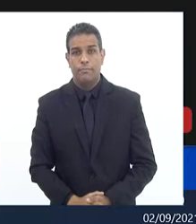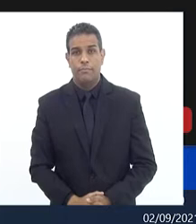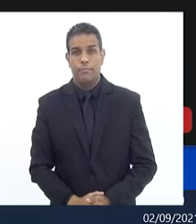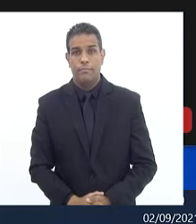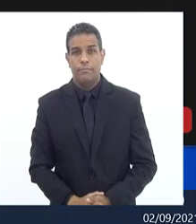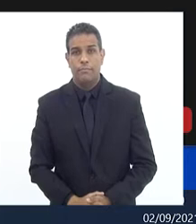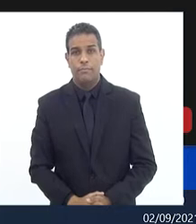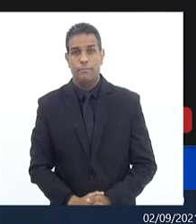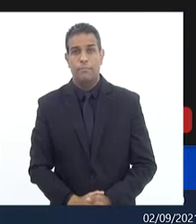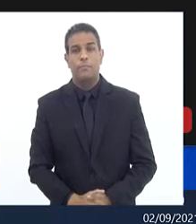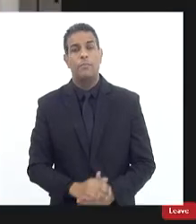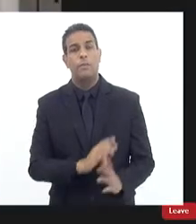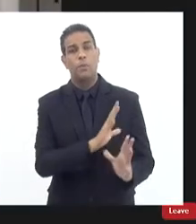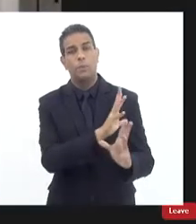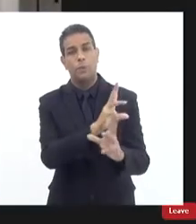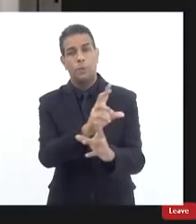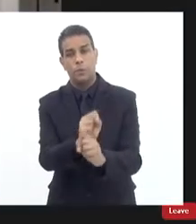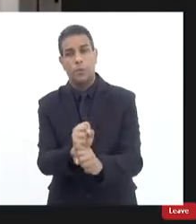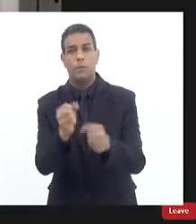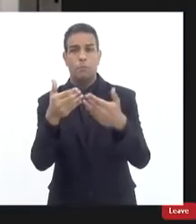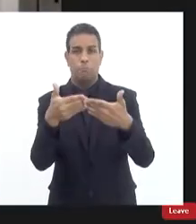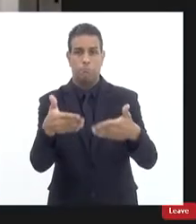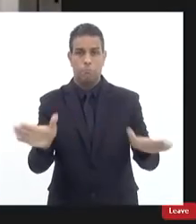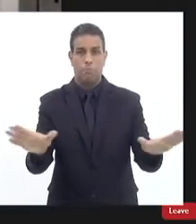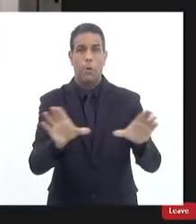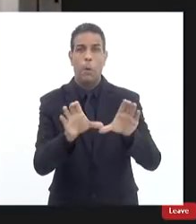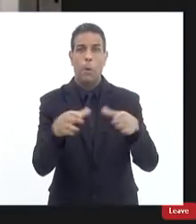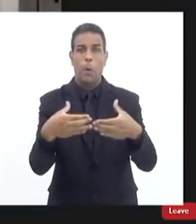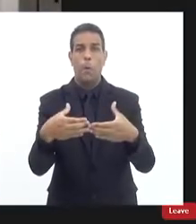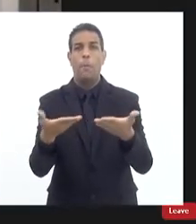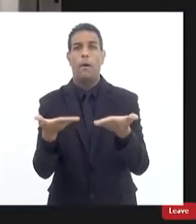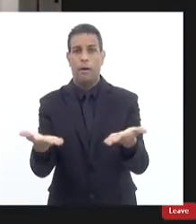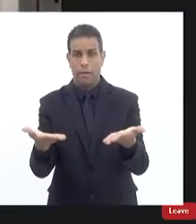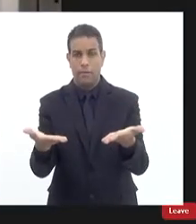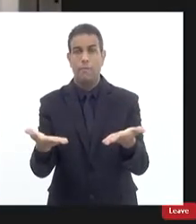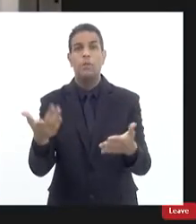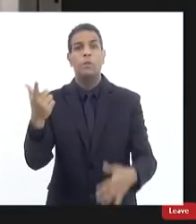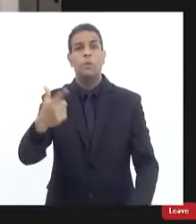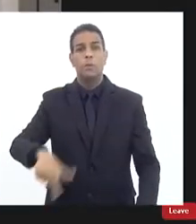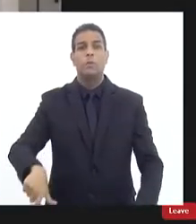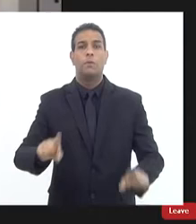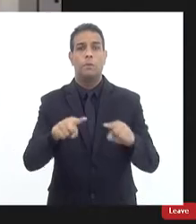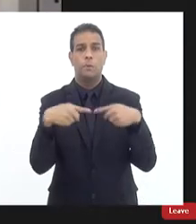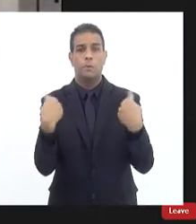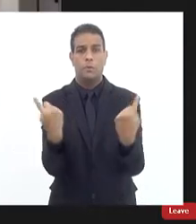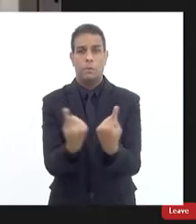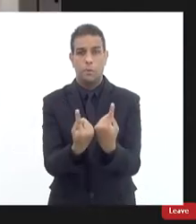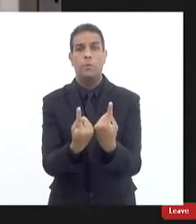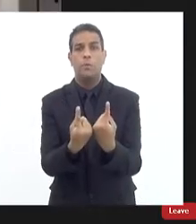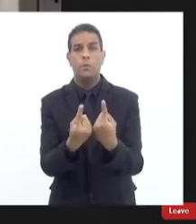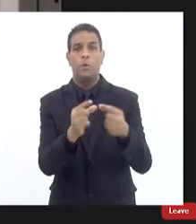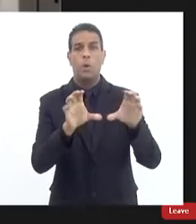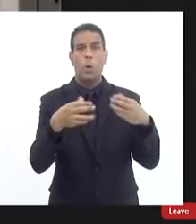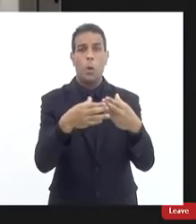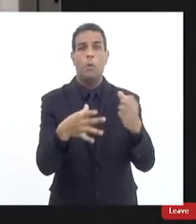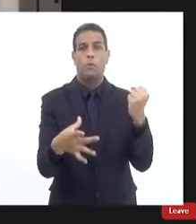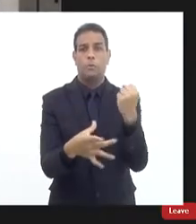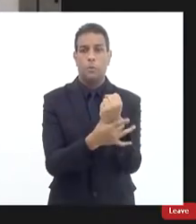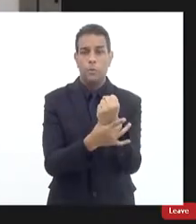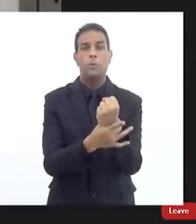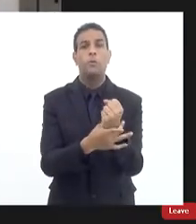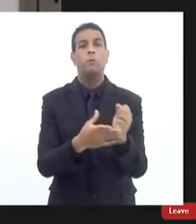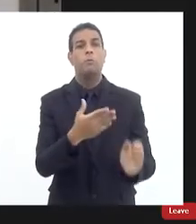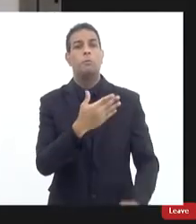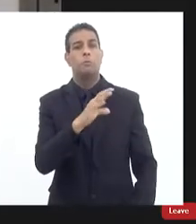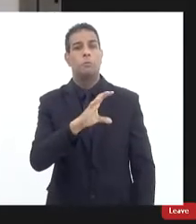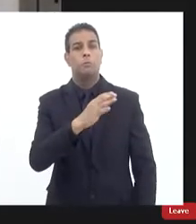Havendo um número regimental, declaro abertos os trabalhos de mais uma reunião extraordinária da Comissão de Segurança Pública e Assuntos de Polícia em conjunto